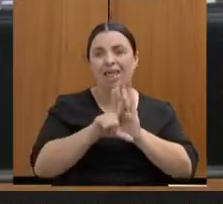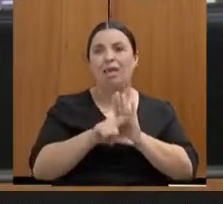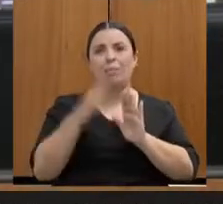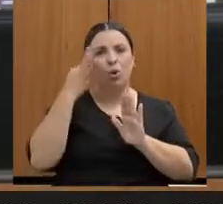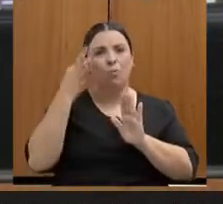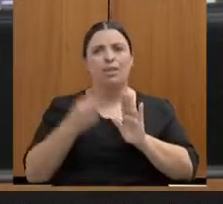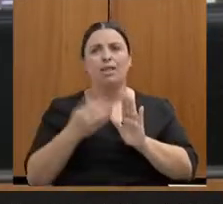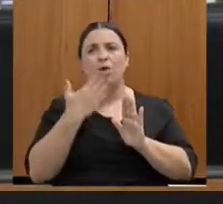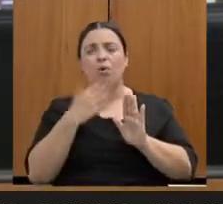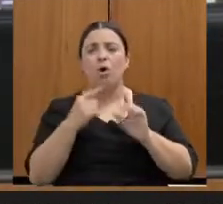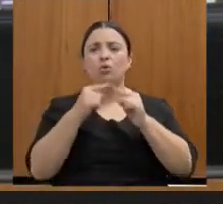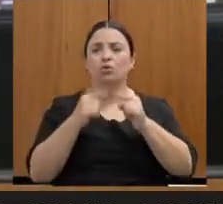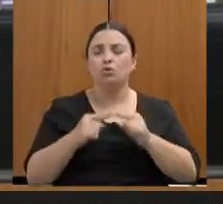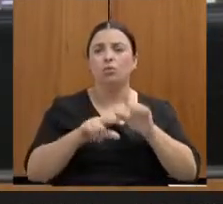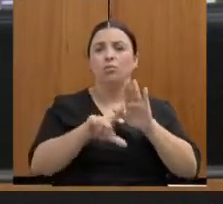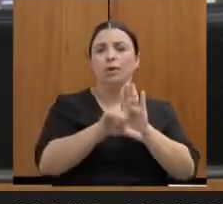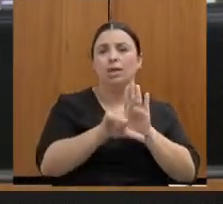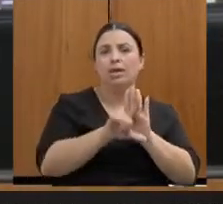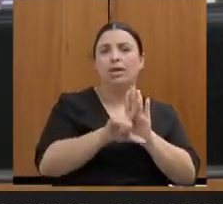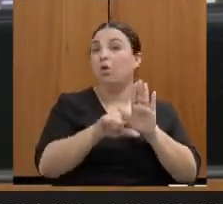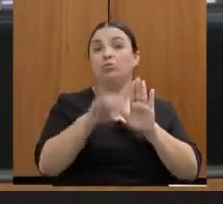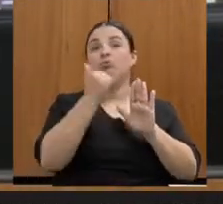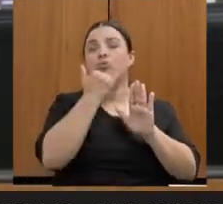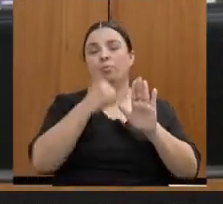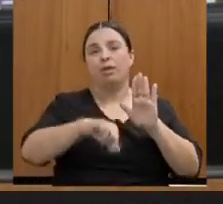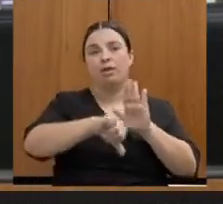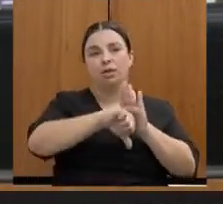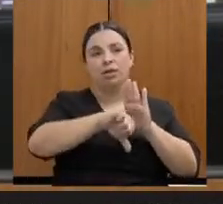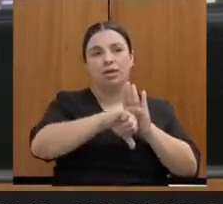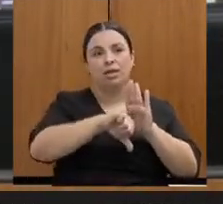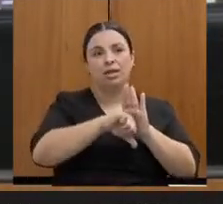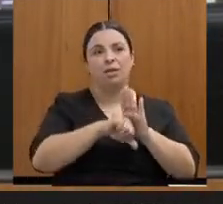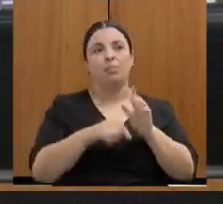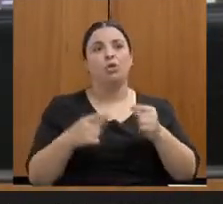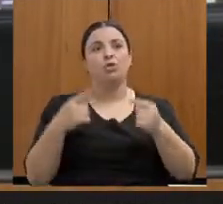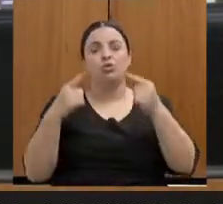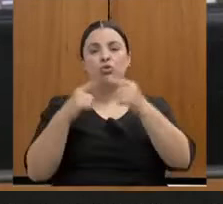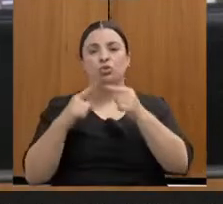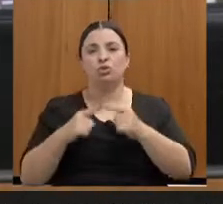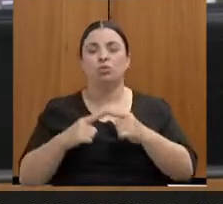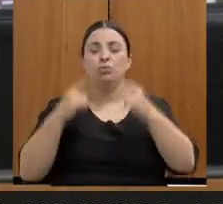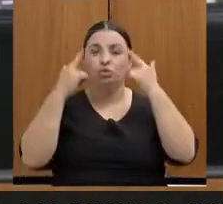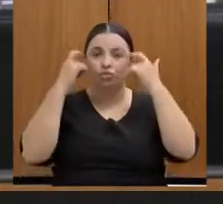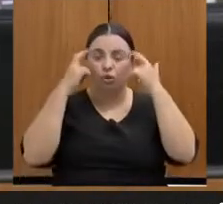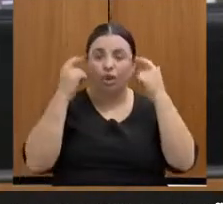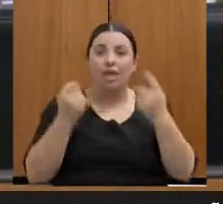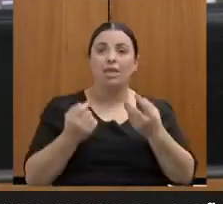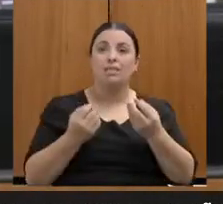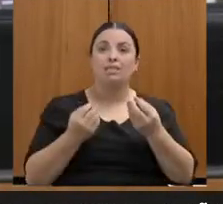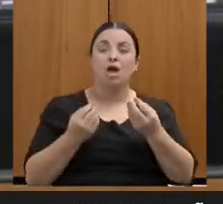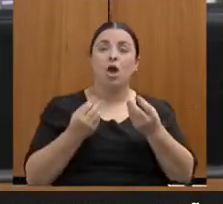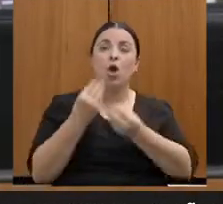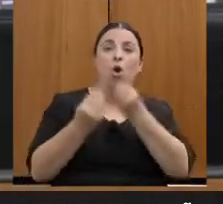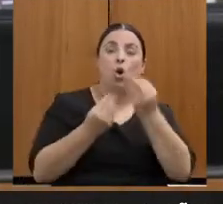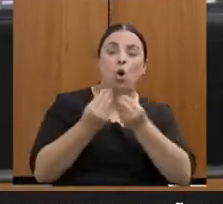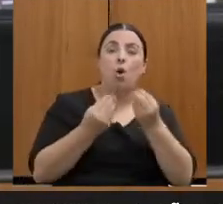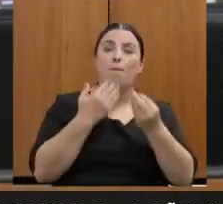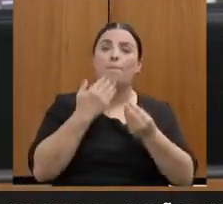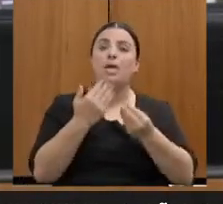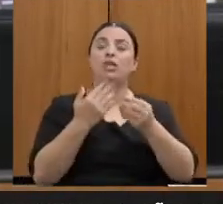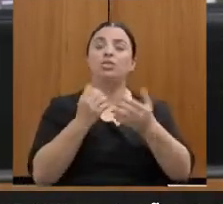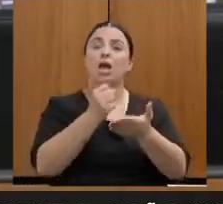tipos de violência, como pedir ajuda, os direitos que têm, para que os meninos também consigam